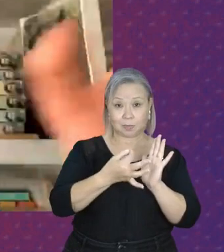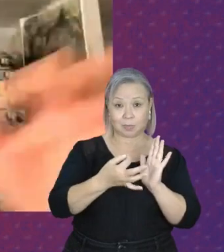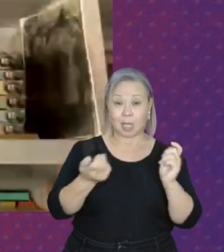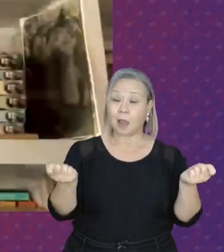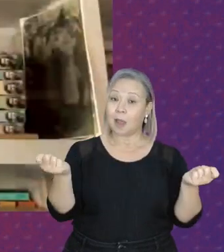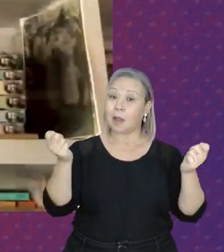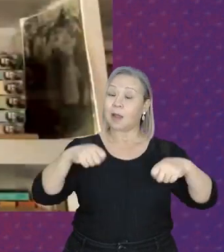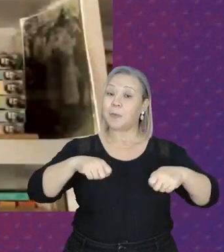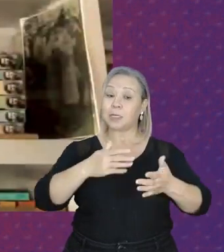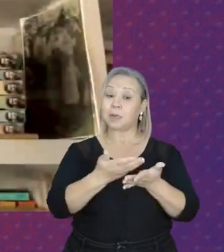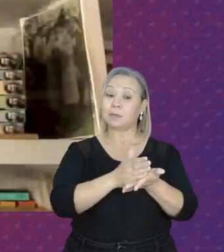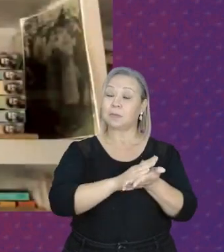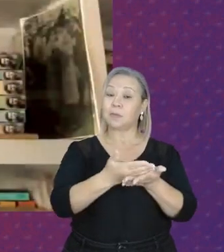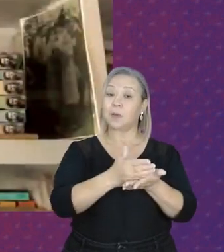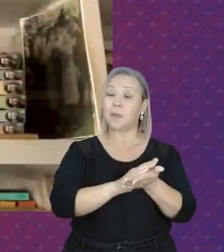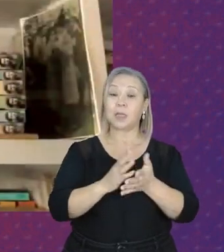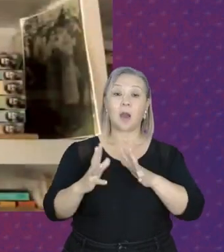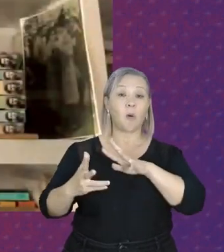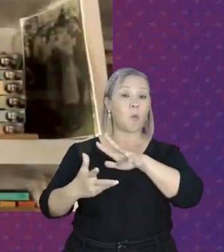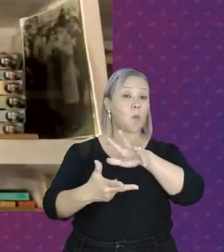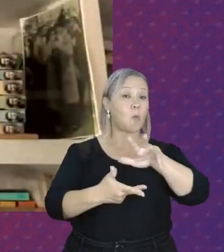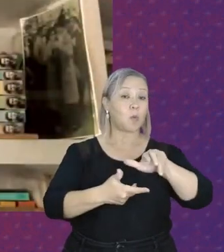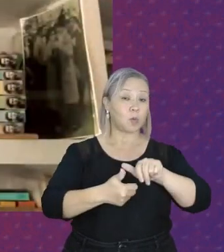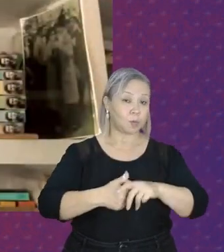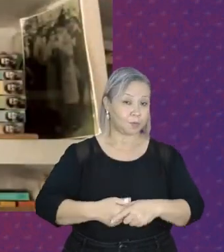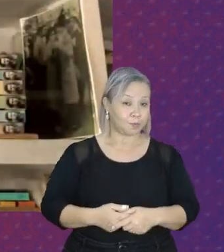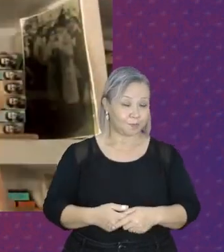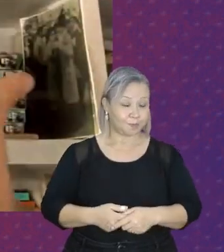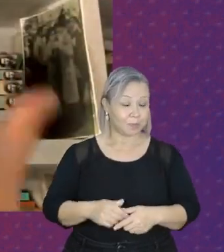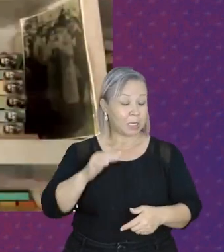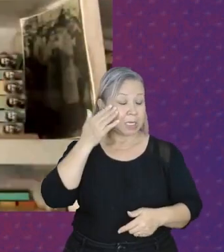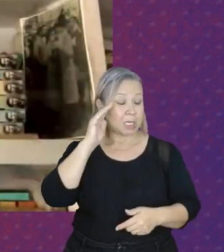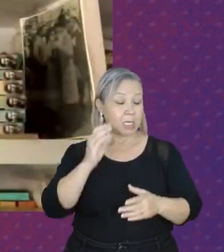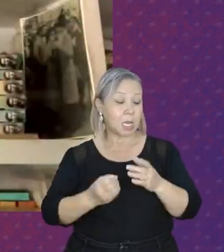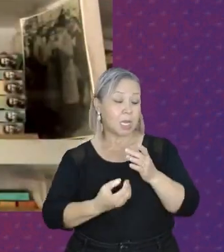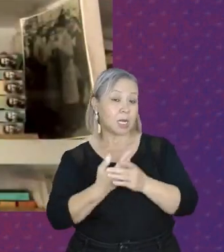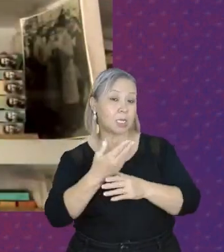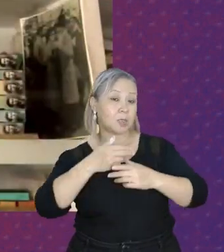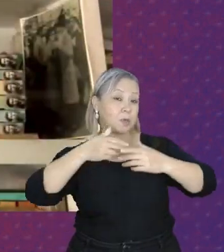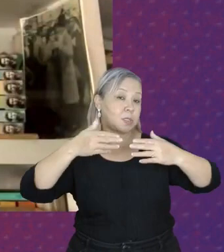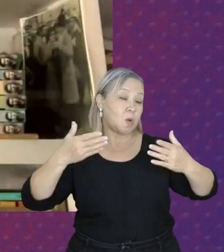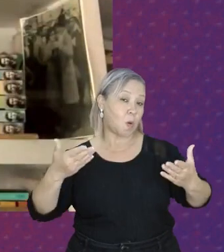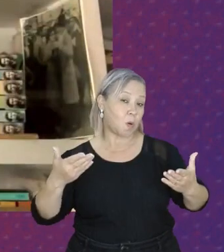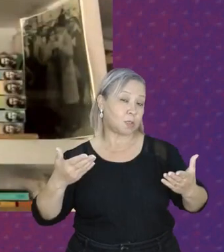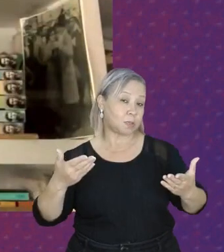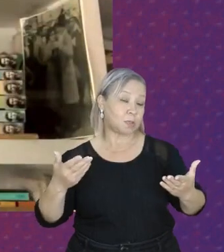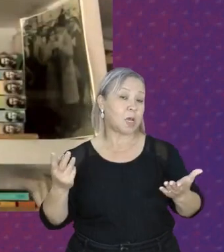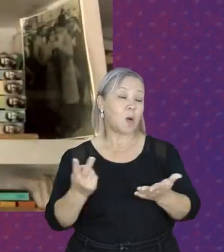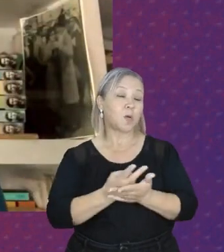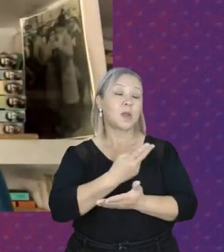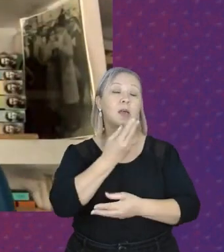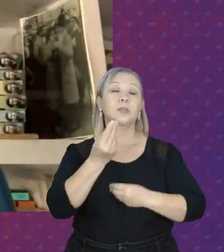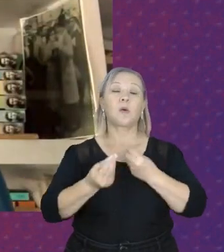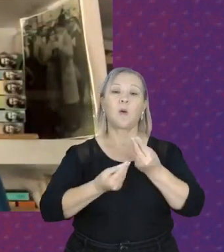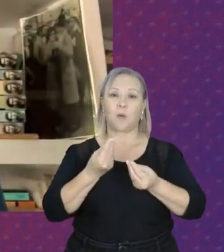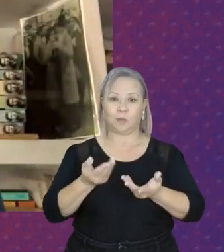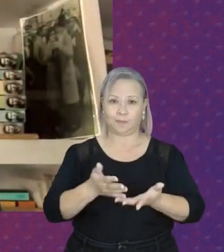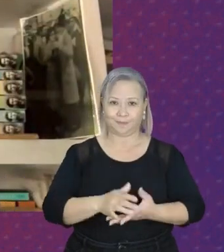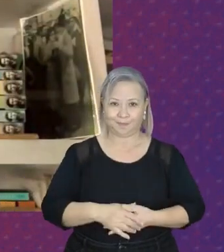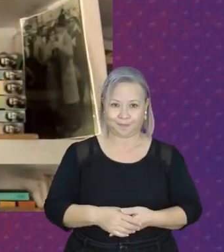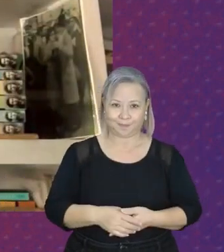aparências imediatas. entender a origem das coisas, como elas se dão. E a cultura,